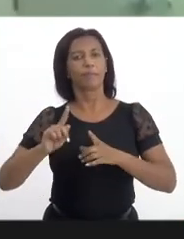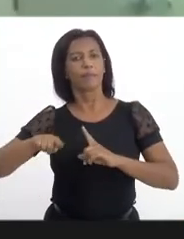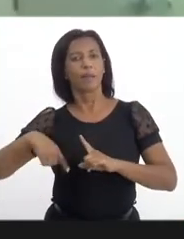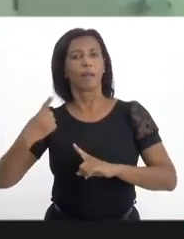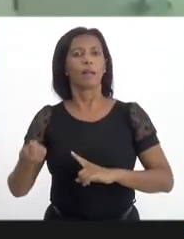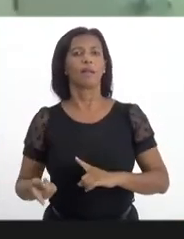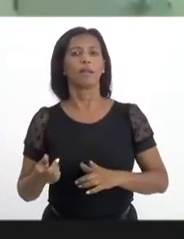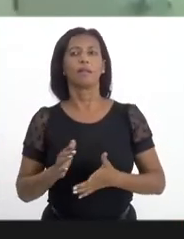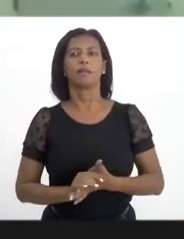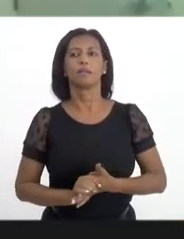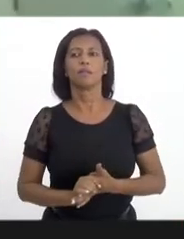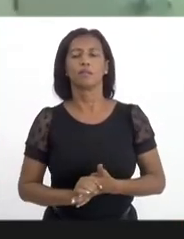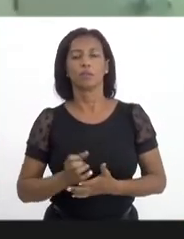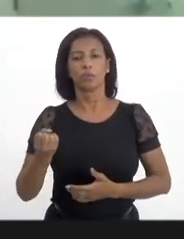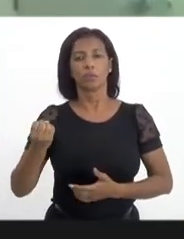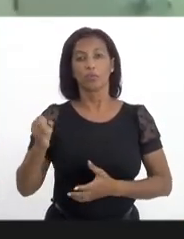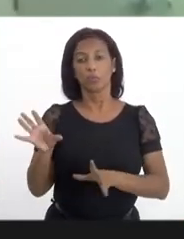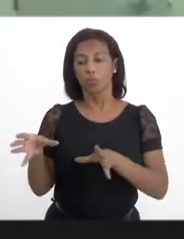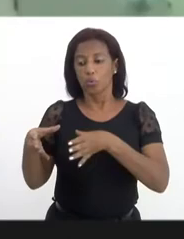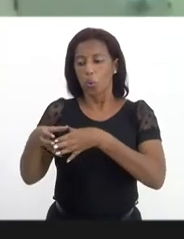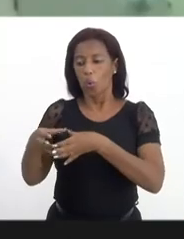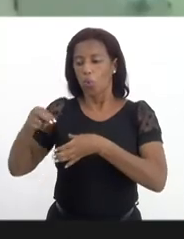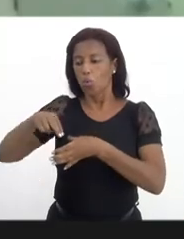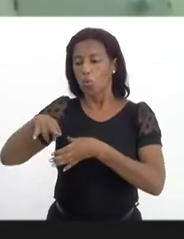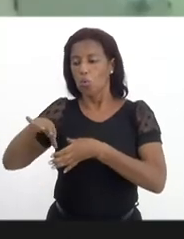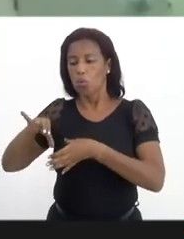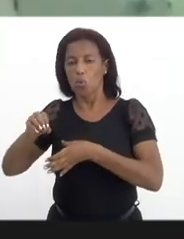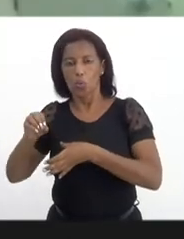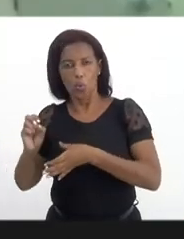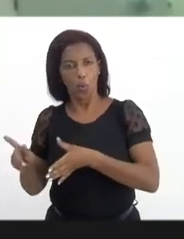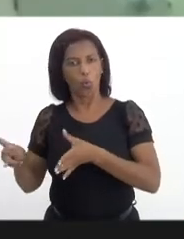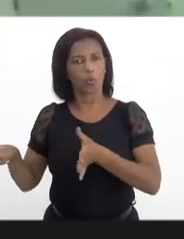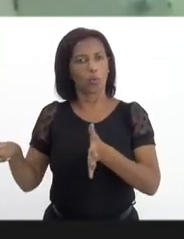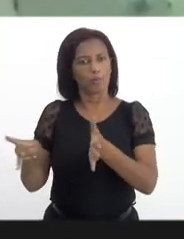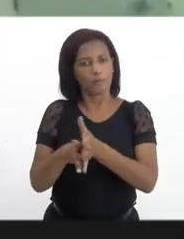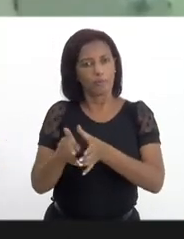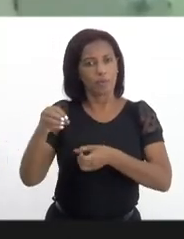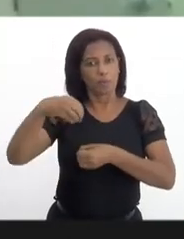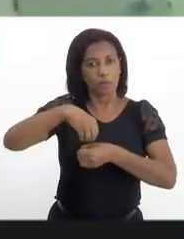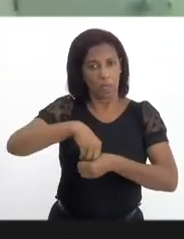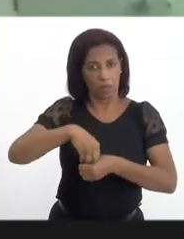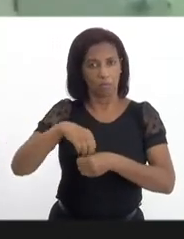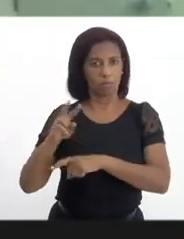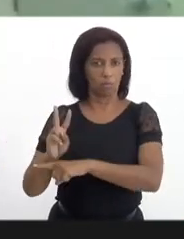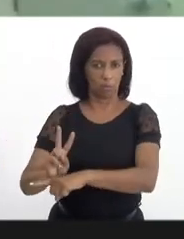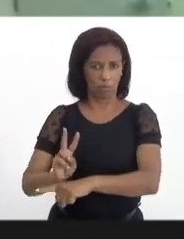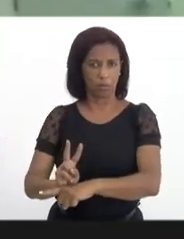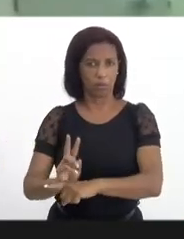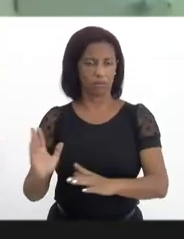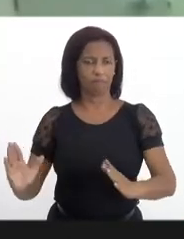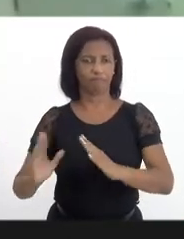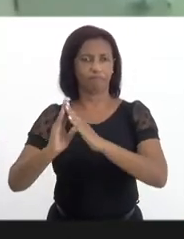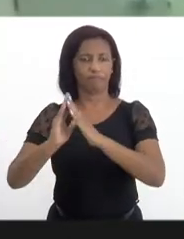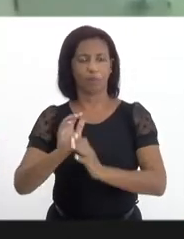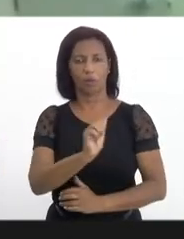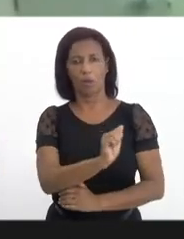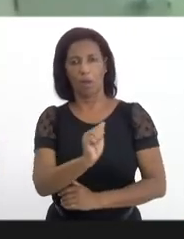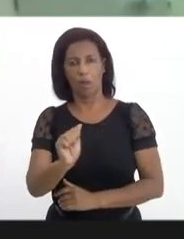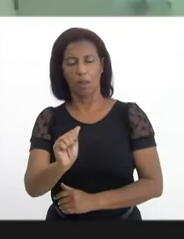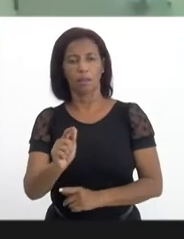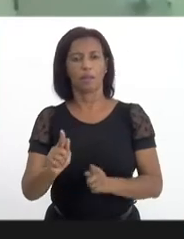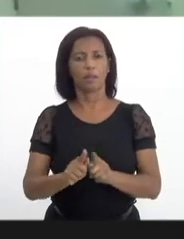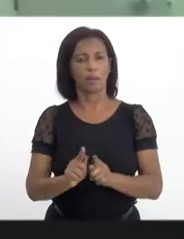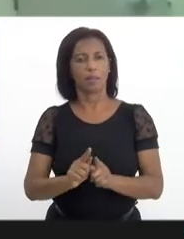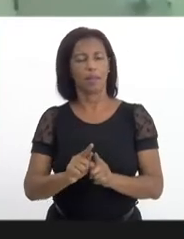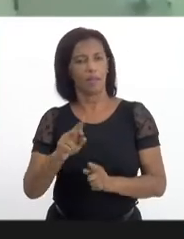dos núcleos do NA e do AA fixos nos nossos abrigos. A gente fez isso de forma preemente, o AA é um braço muito